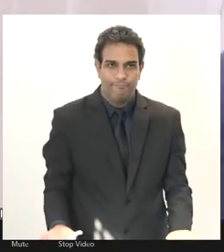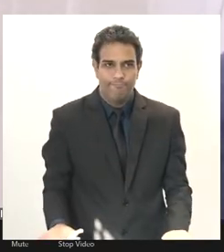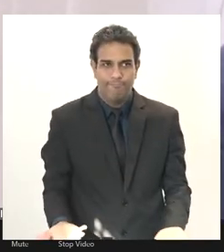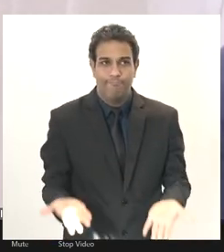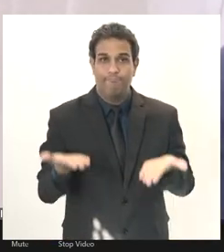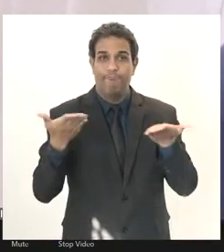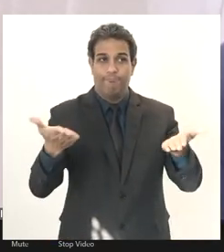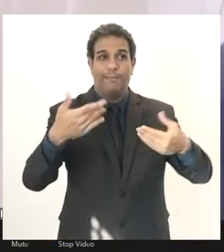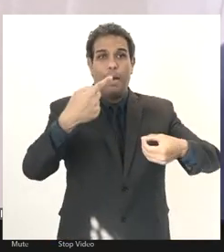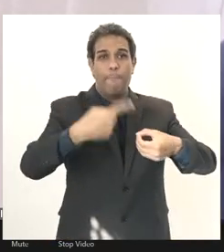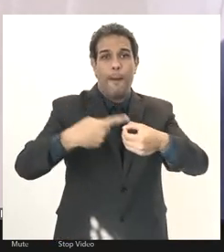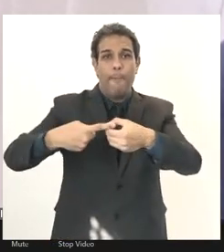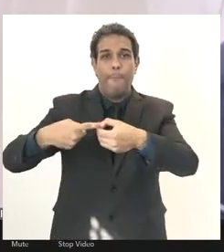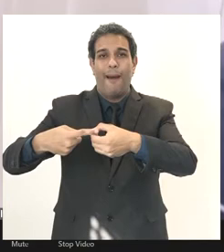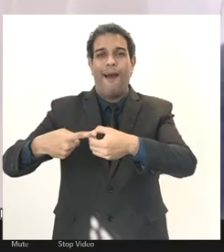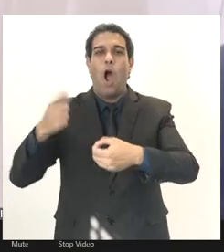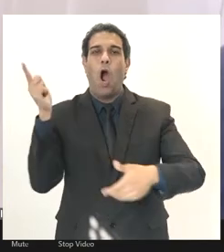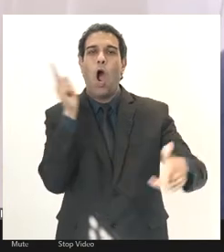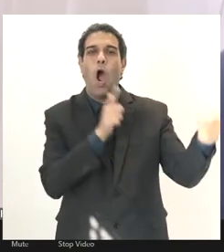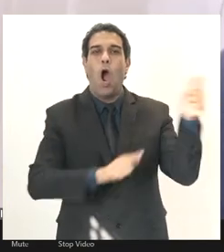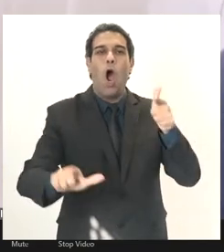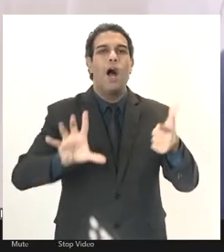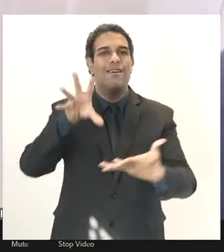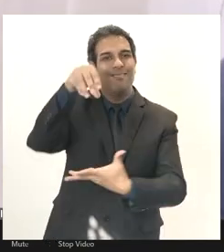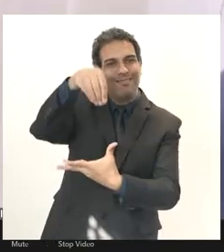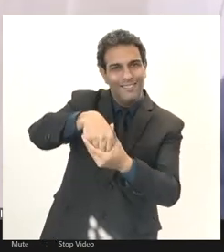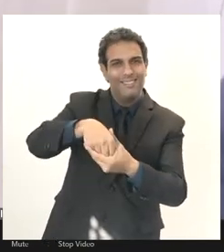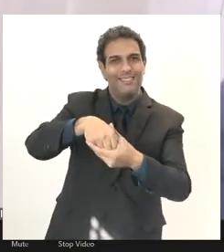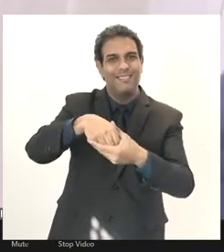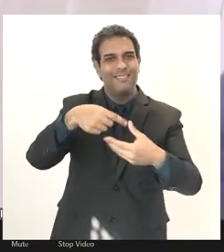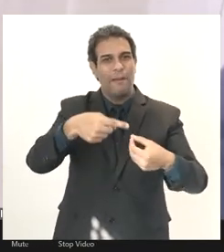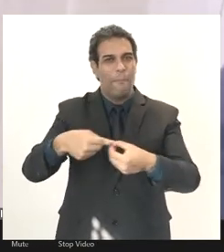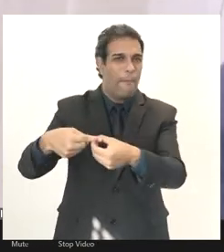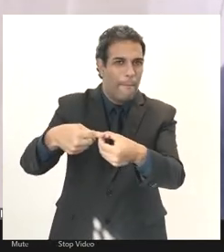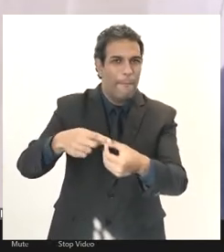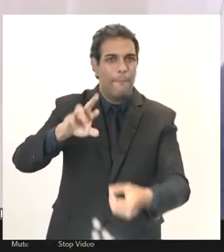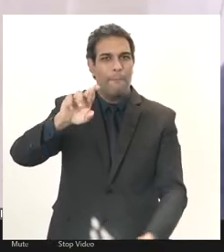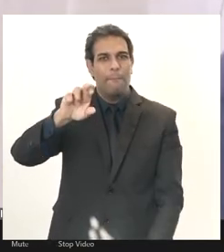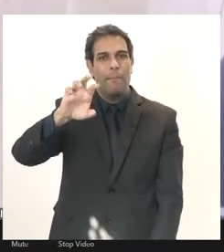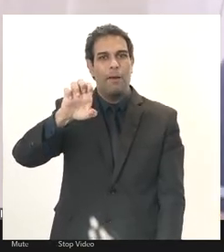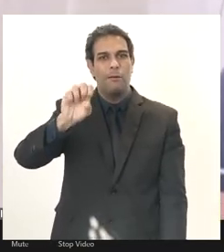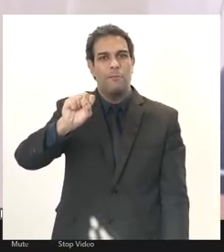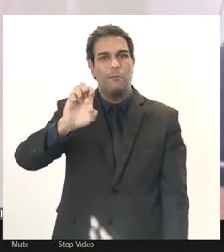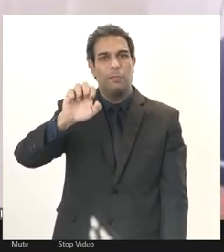ato ele traz dentro de resende um recado